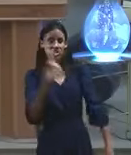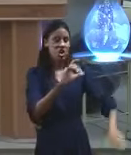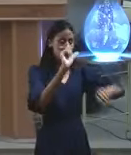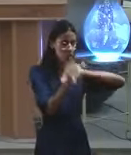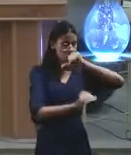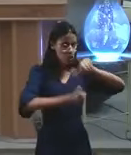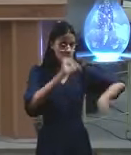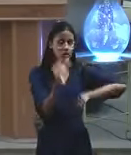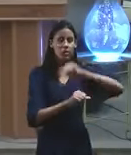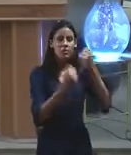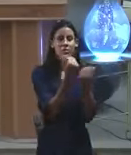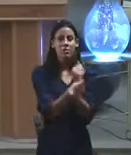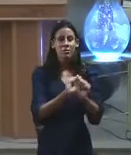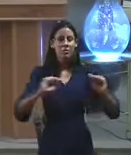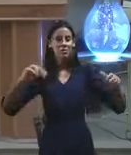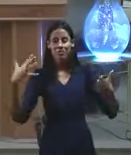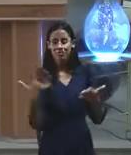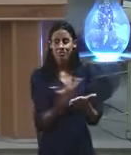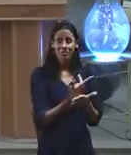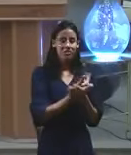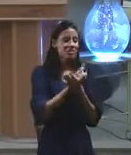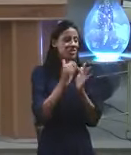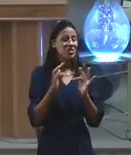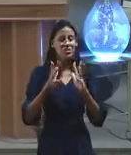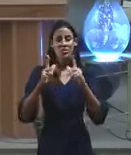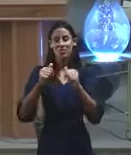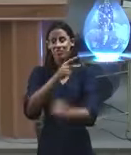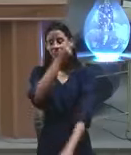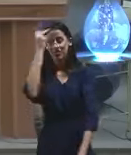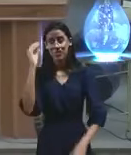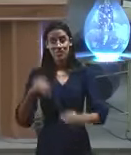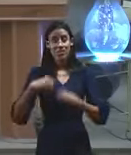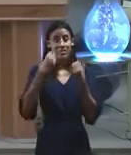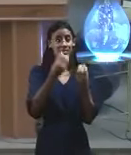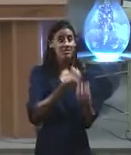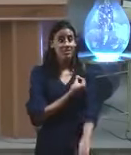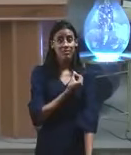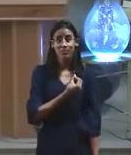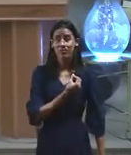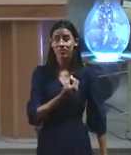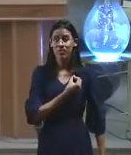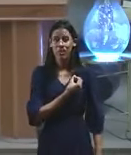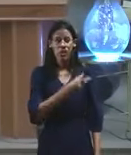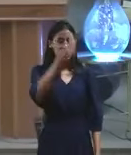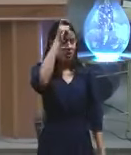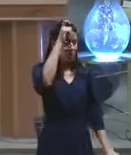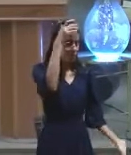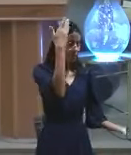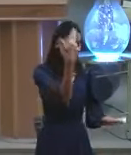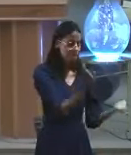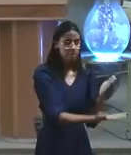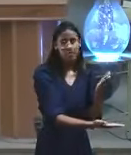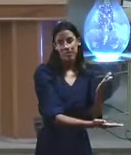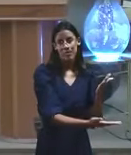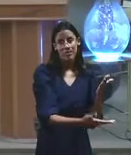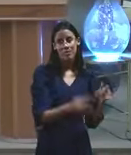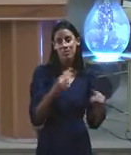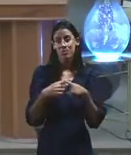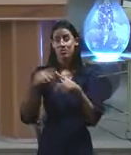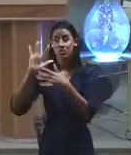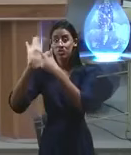já vem curando, Ele já vem salvando, Ele já vem libertando, Ele já vem dando vida, acabou para o diabo, Ele chegou.